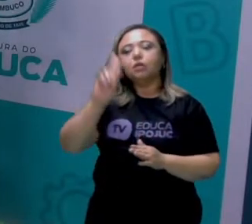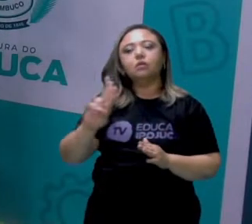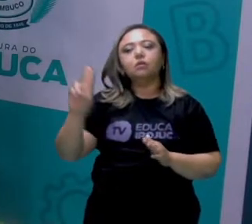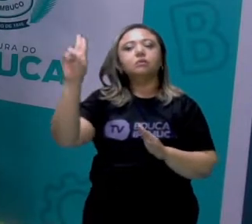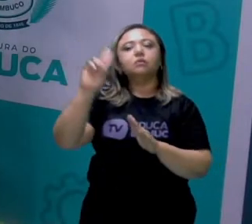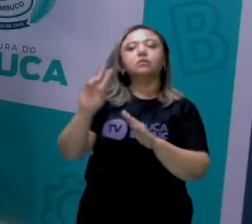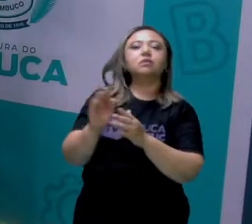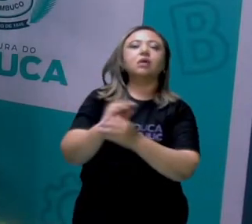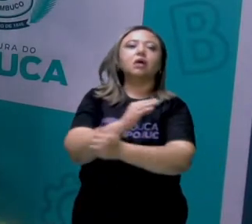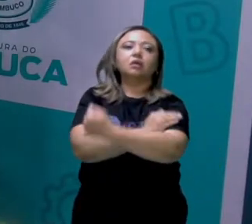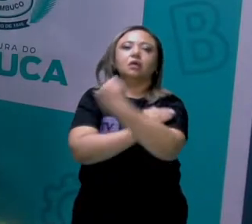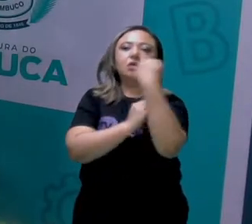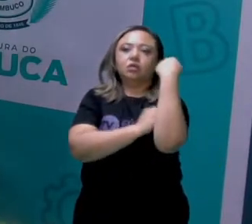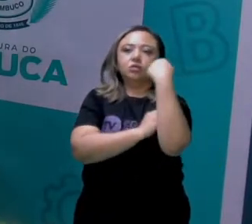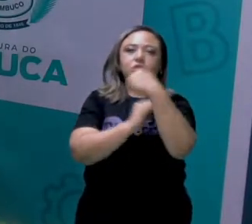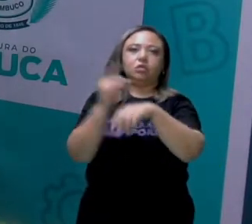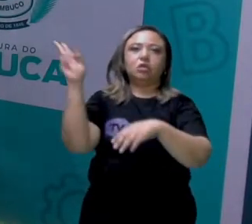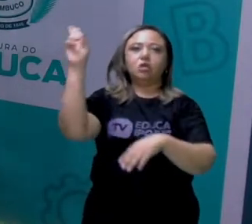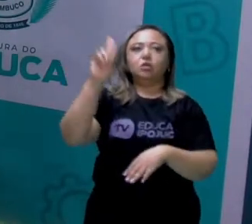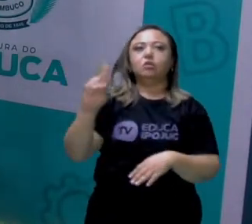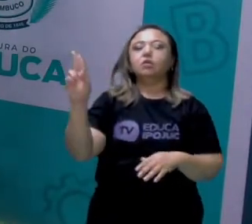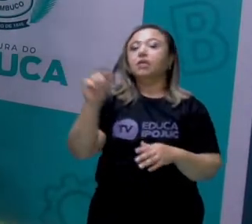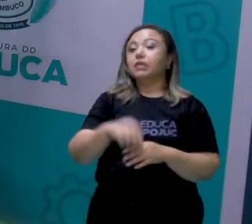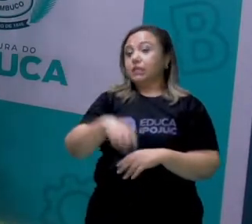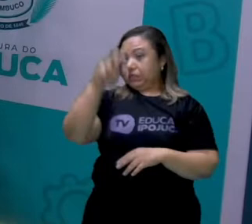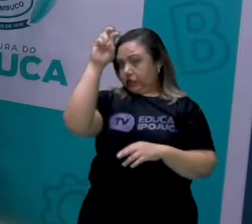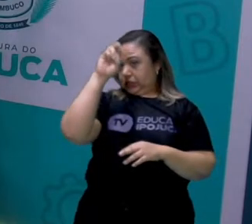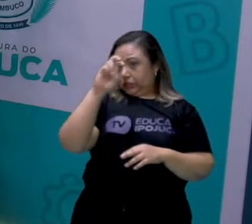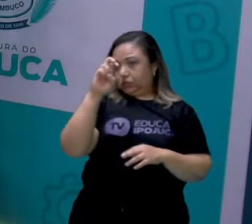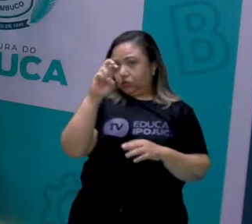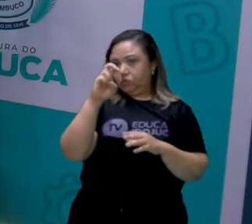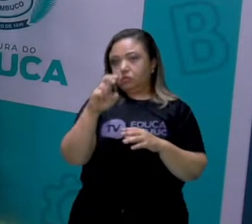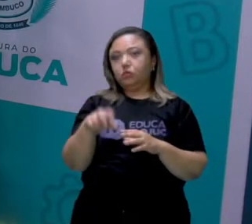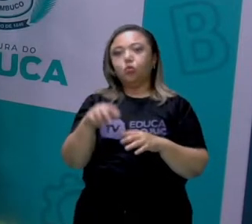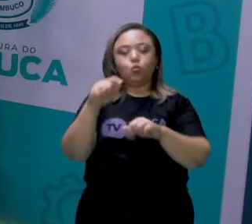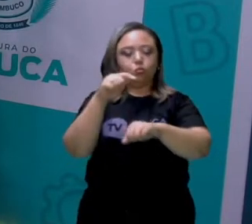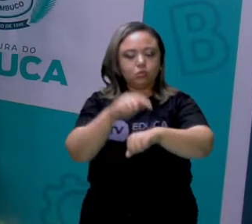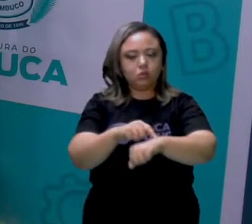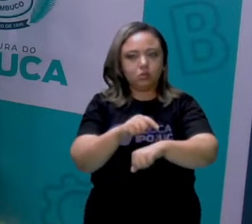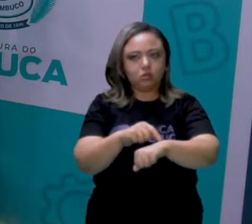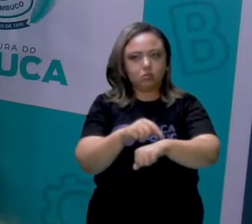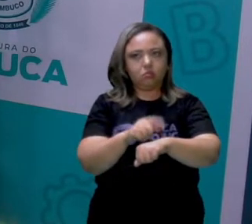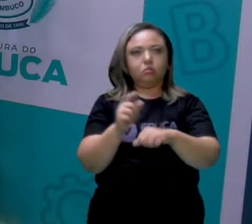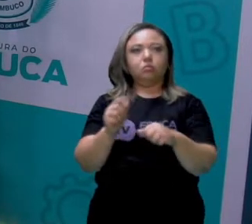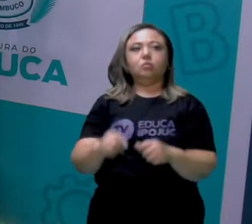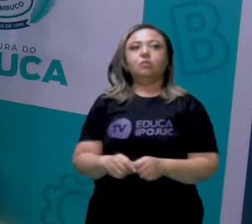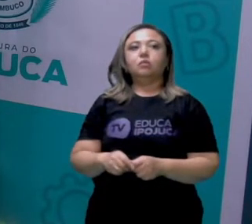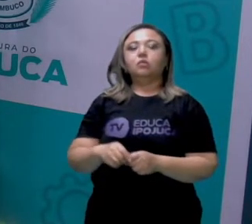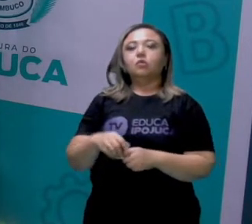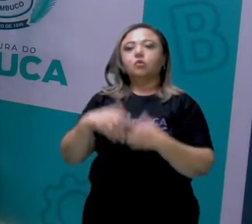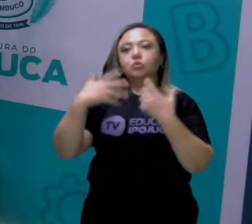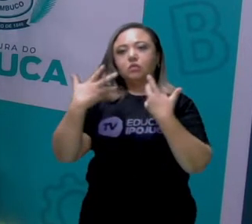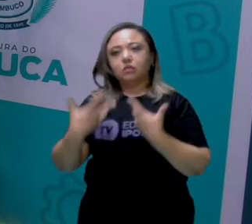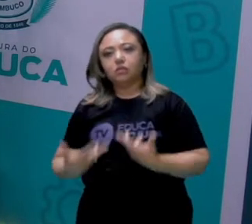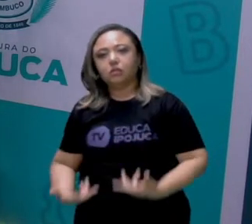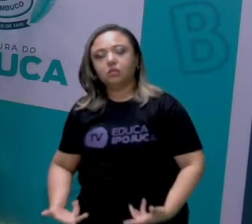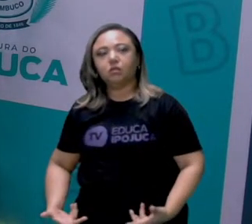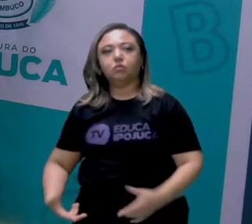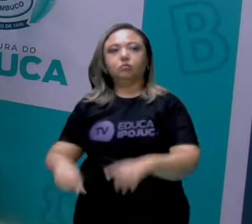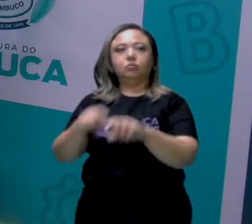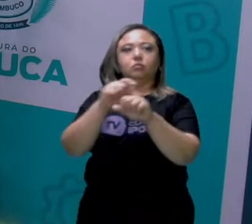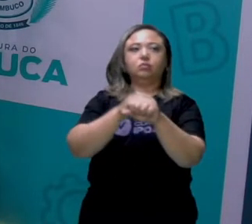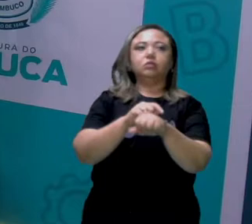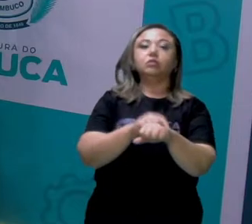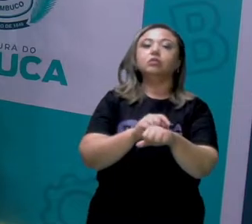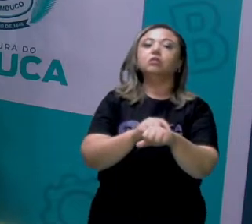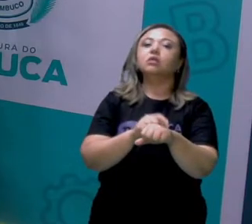acontecer de cinco maneiras. O tempo que foi dedicado ao descanso, o tempo